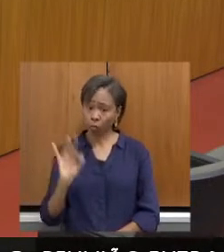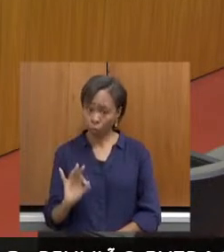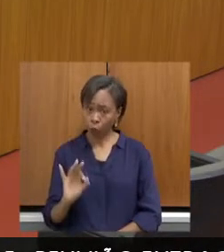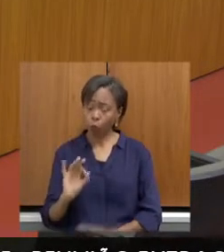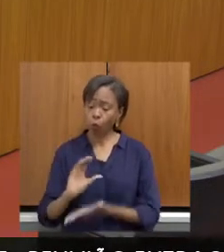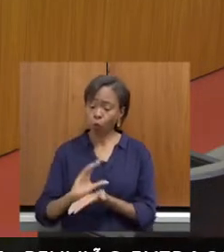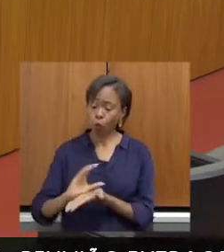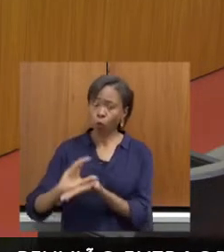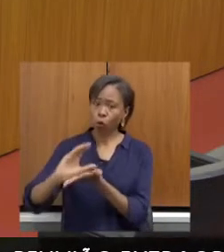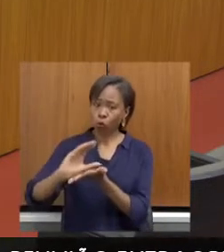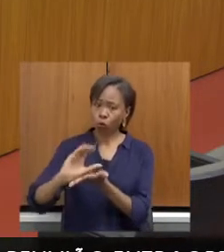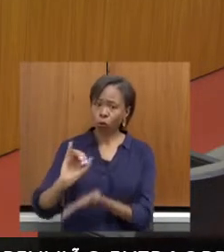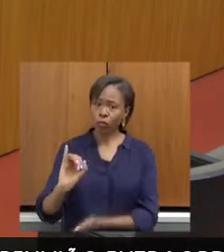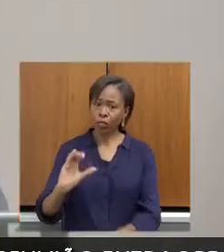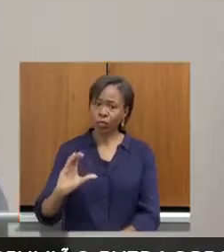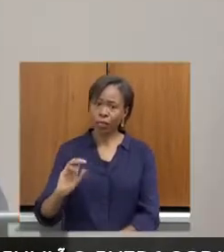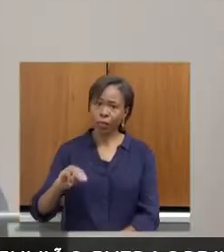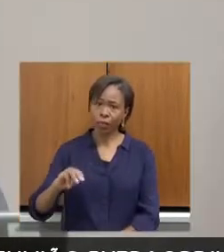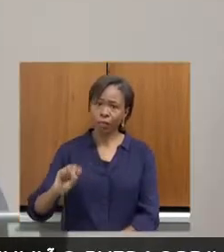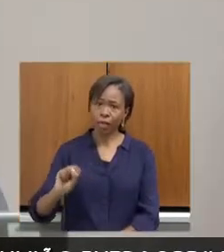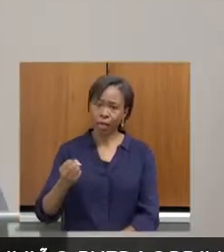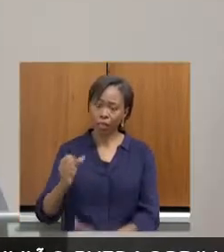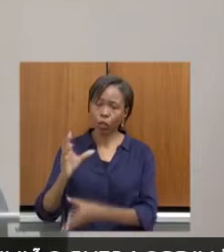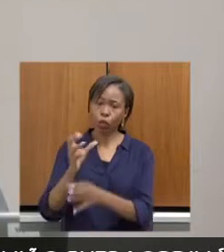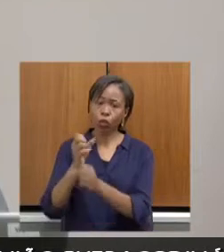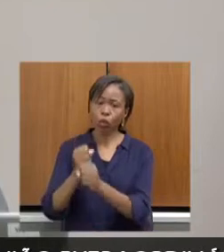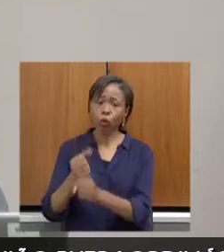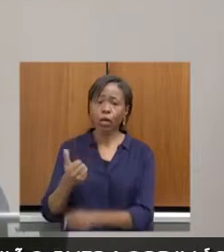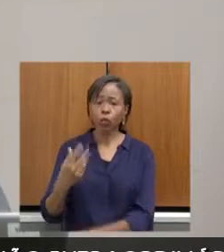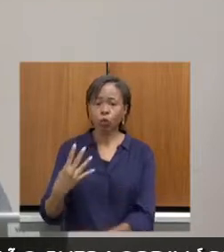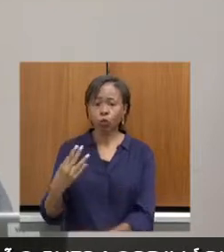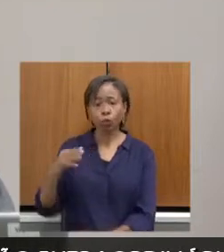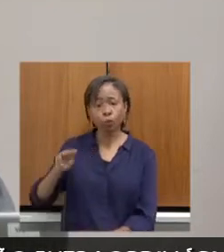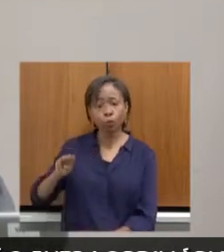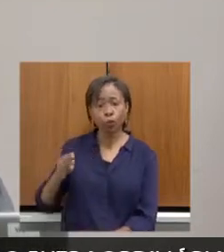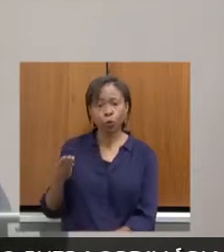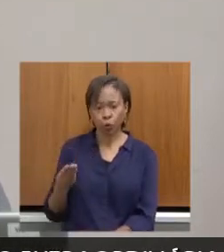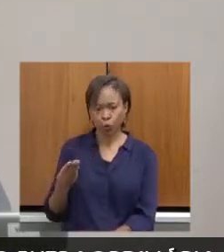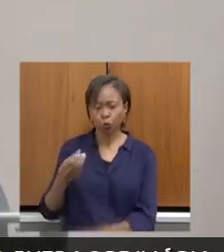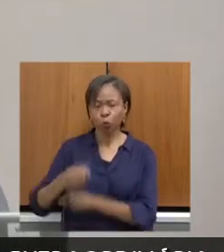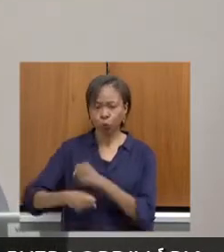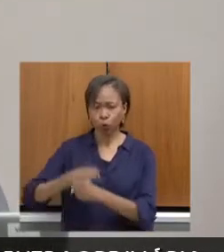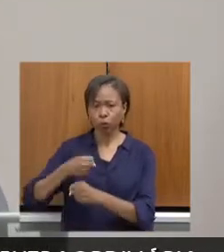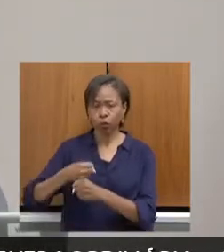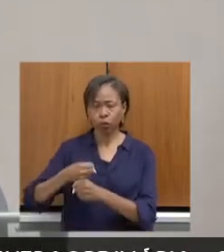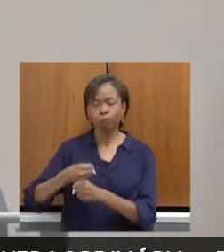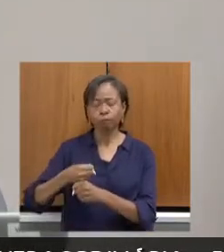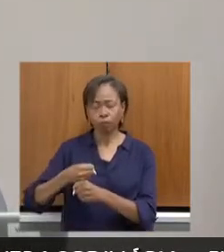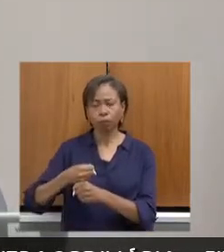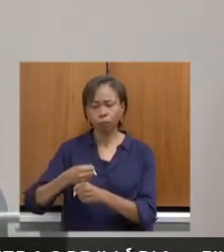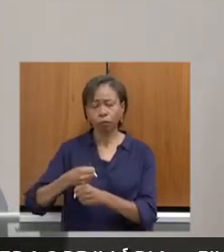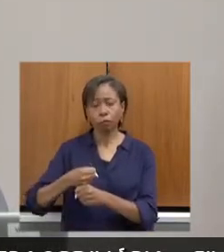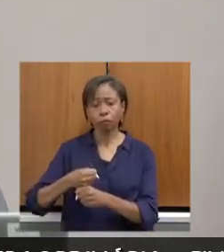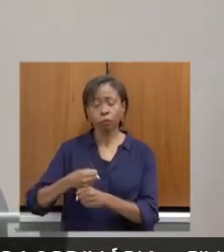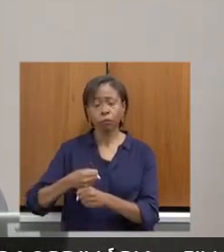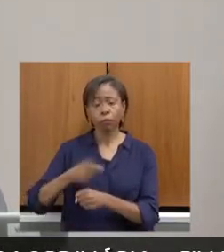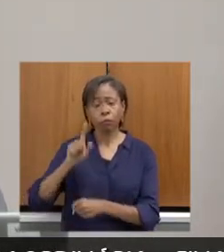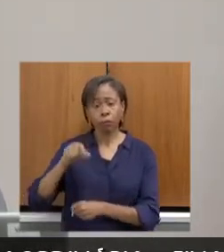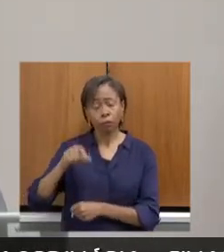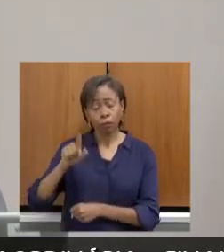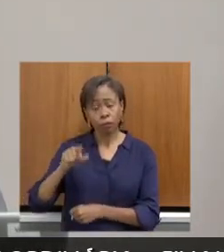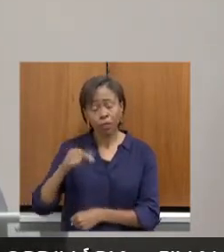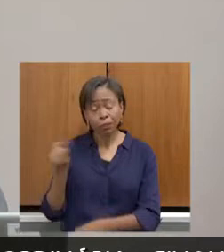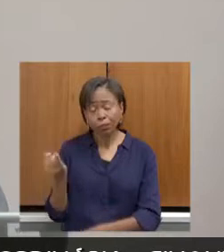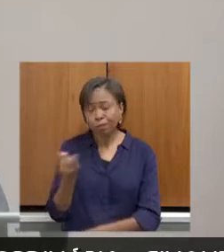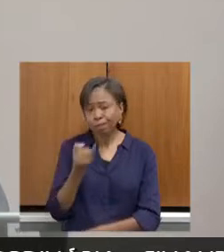em que hoje é a grandeza de 14 milhões de anos. Um ponto muito importante que a gente tem que deixar